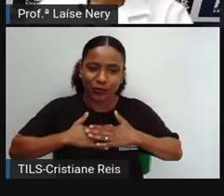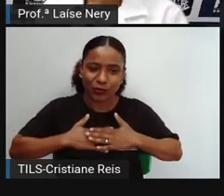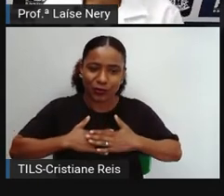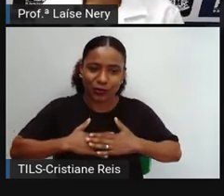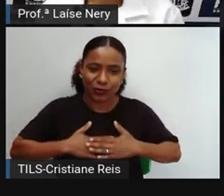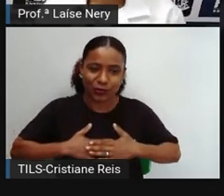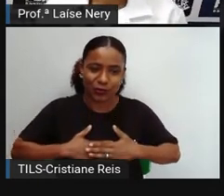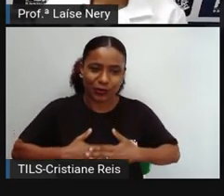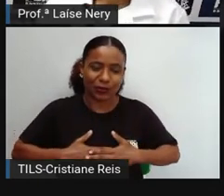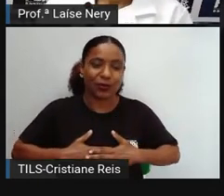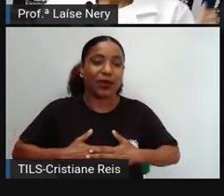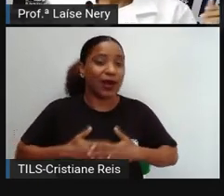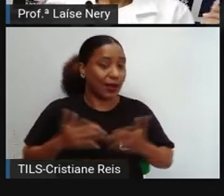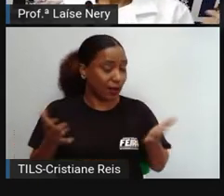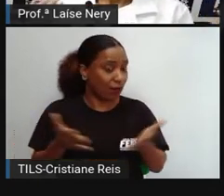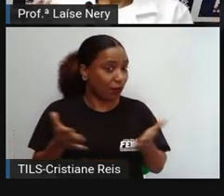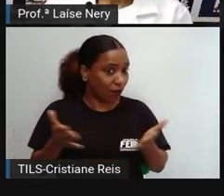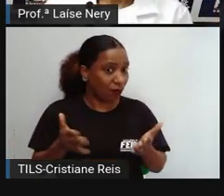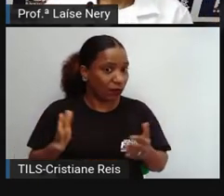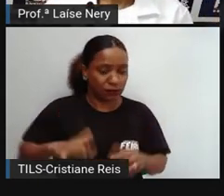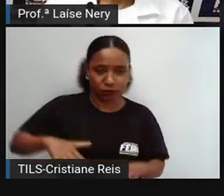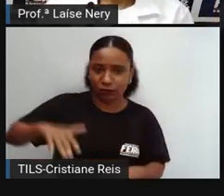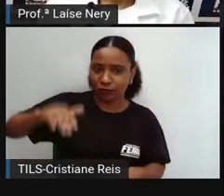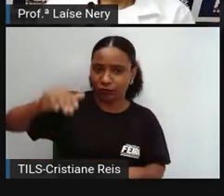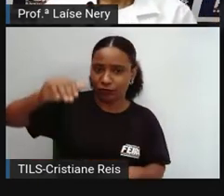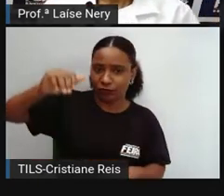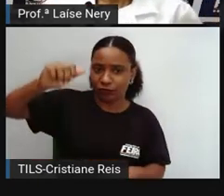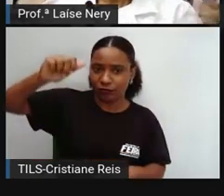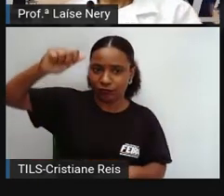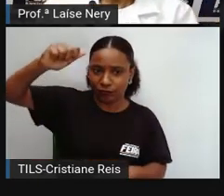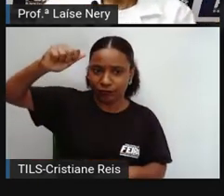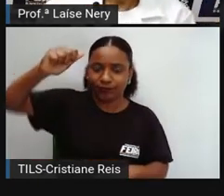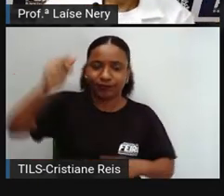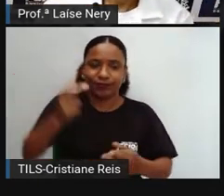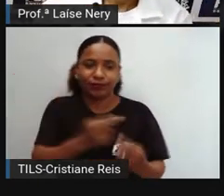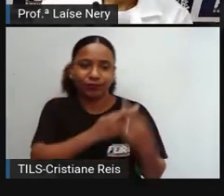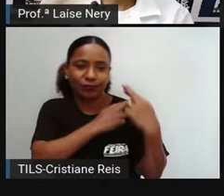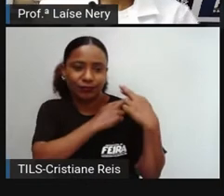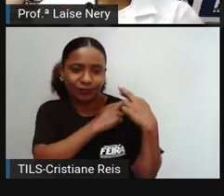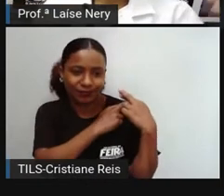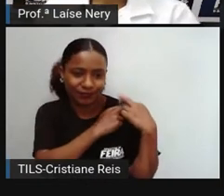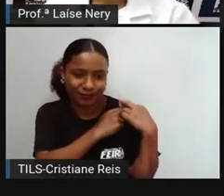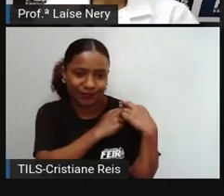aumenta bastante. Não há mais aquela preocupação com as mudanças do corpo,